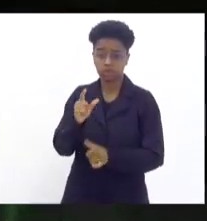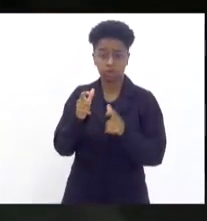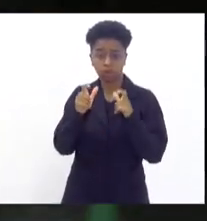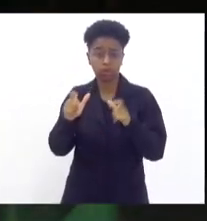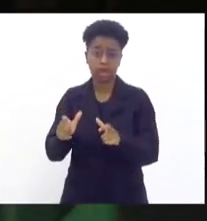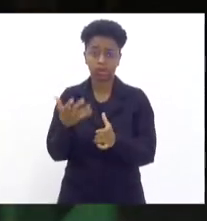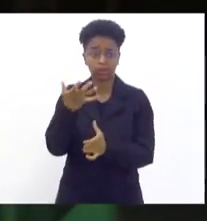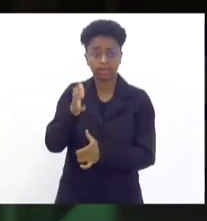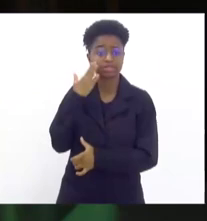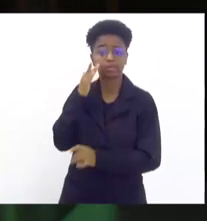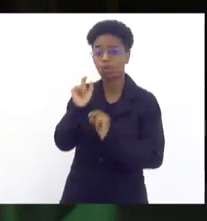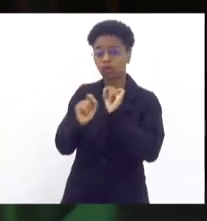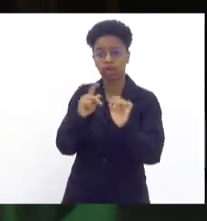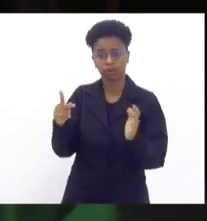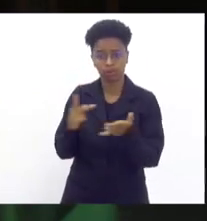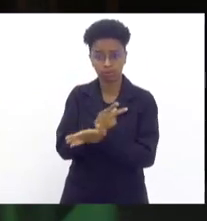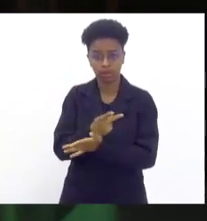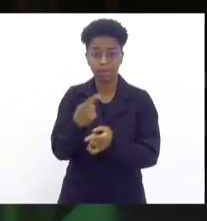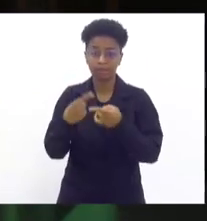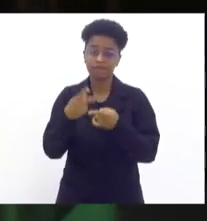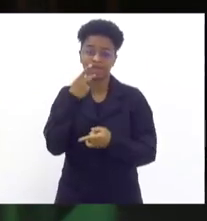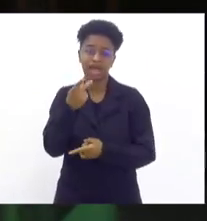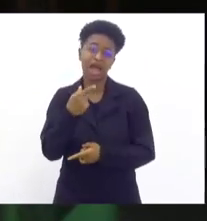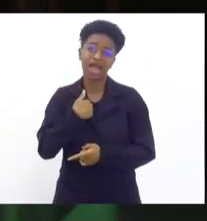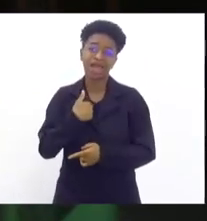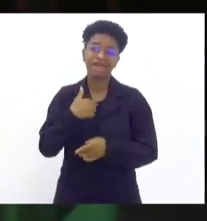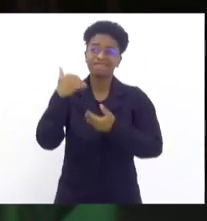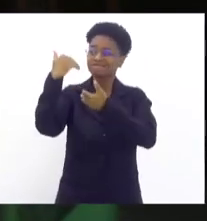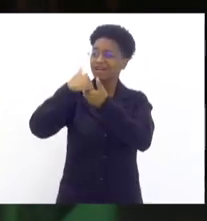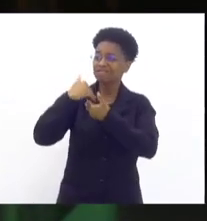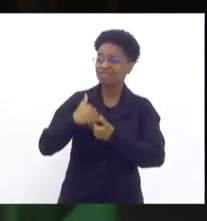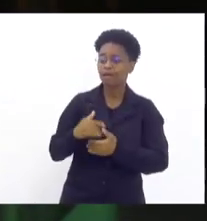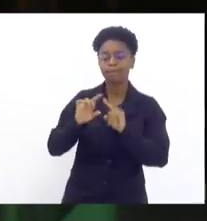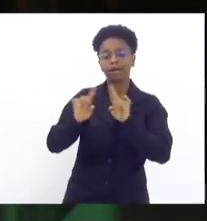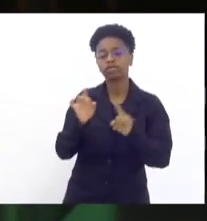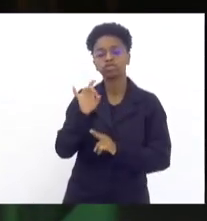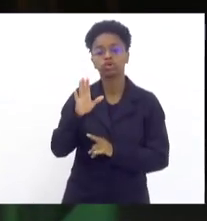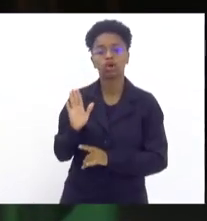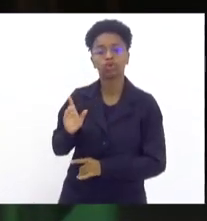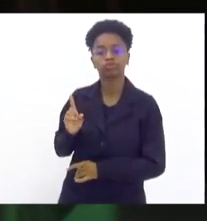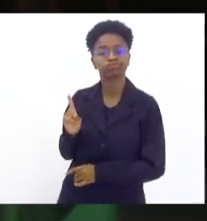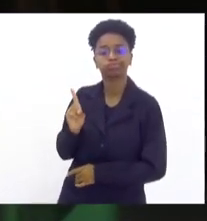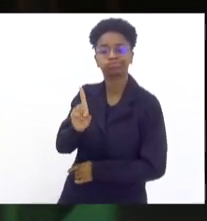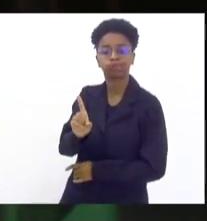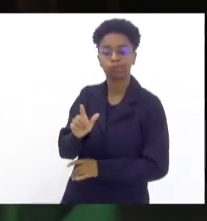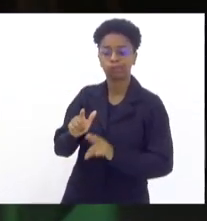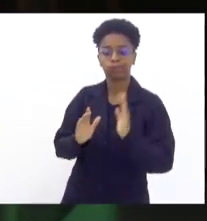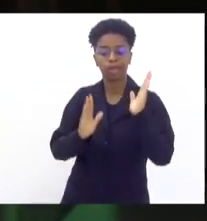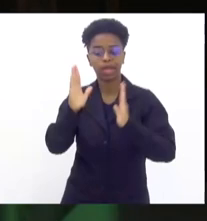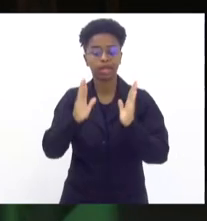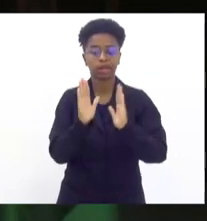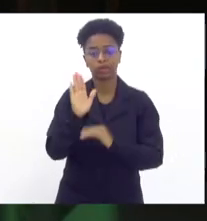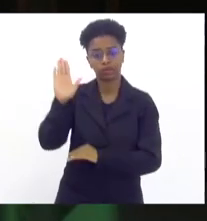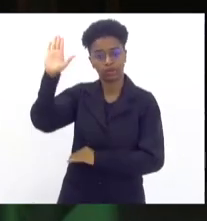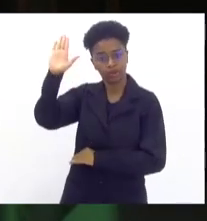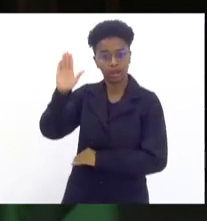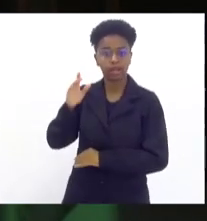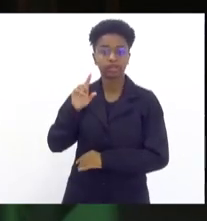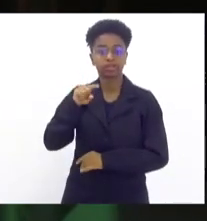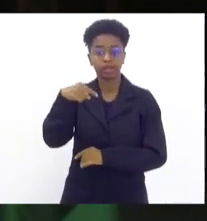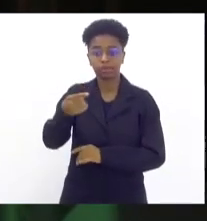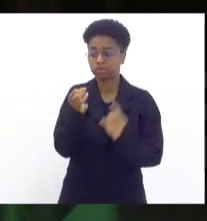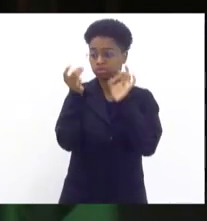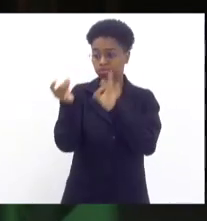acontecendo, porque dizer que foi eleito por Braz de Pina, mas só aparecer lá em época de eleição para pedir voto e depois virar as costas para o bairro,